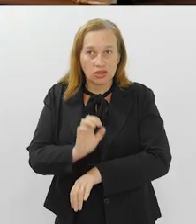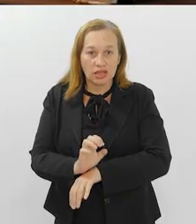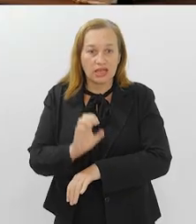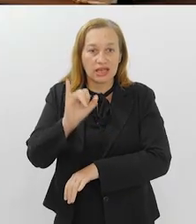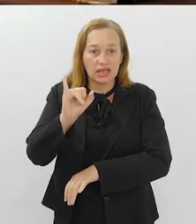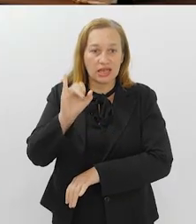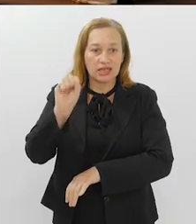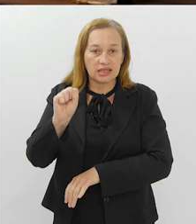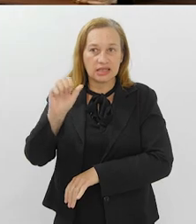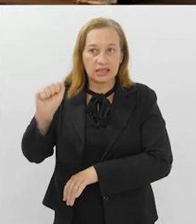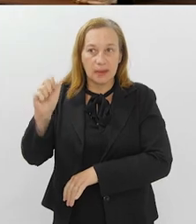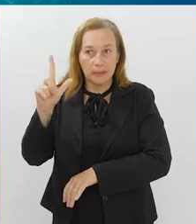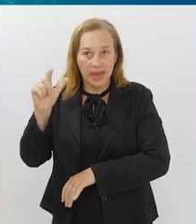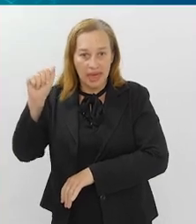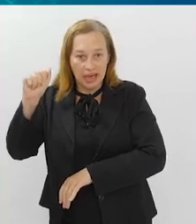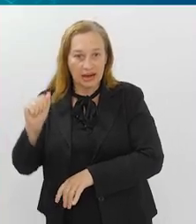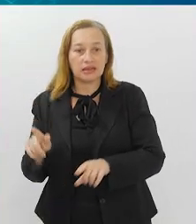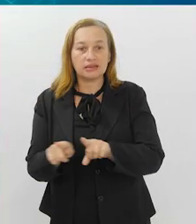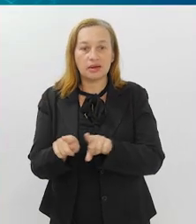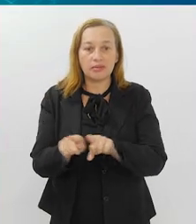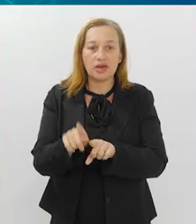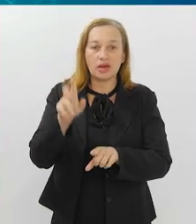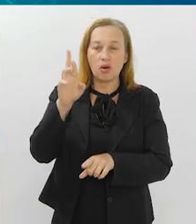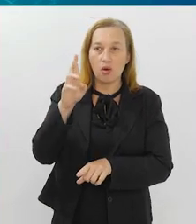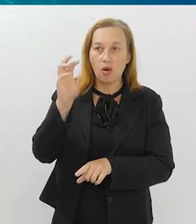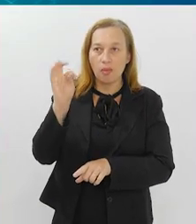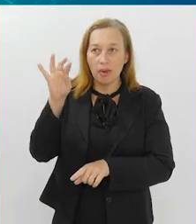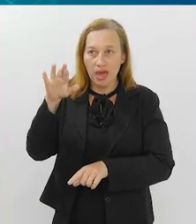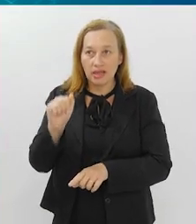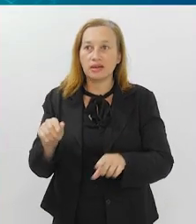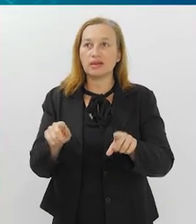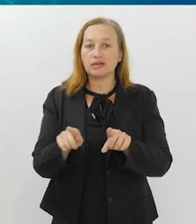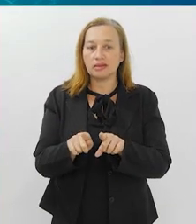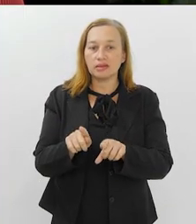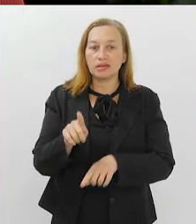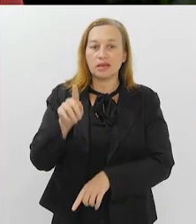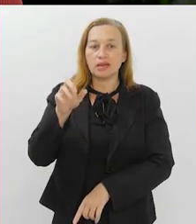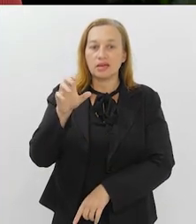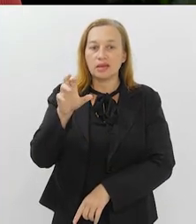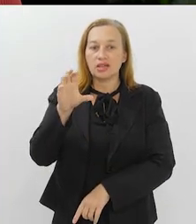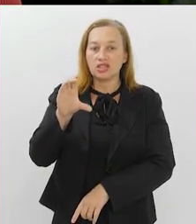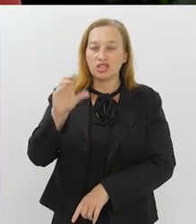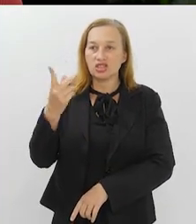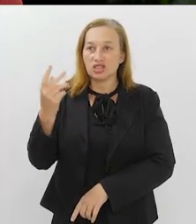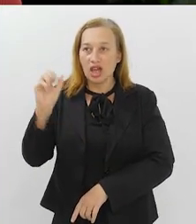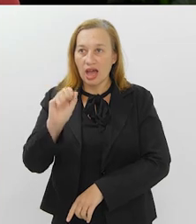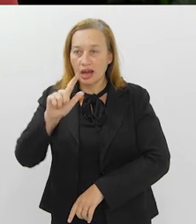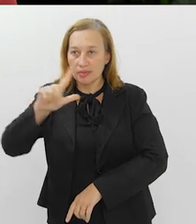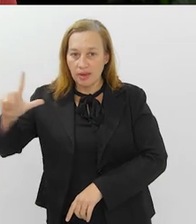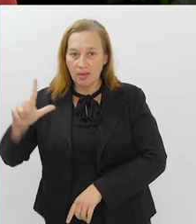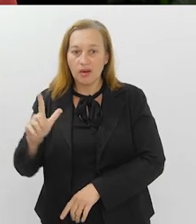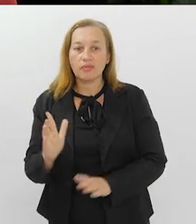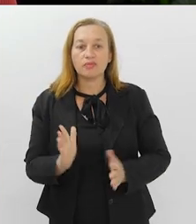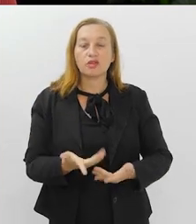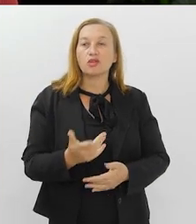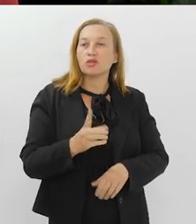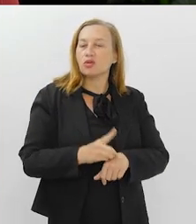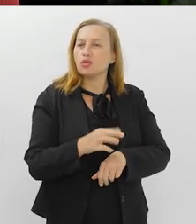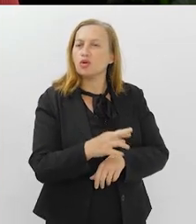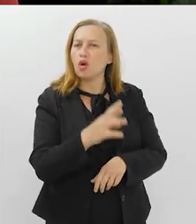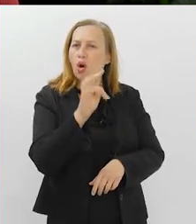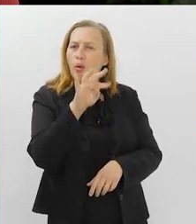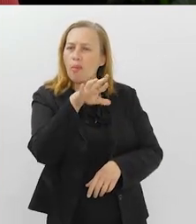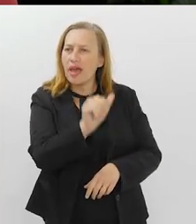com a pediatra Roberta Serra e com o infectologista Chábel Miguel Haddad. Doutora Roberta, a gente estava falando agora há pouco, né?